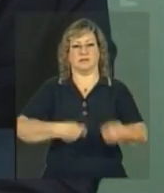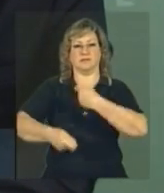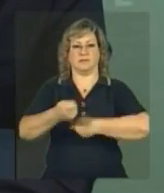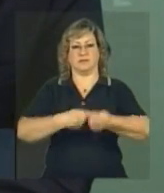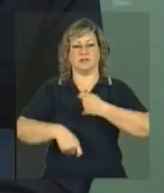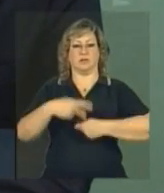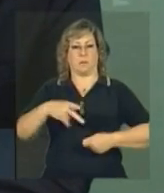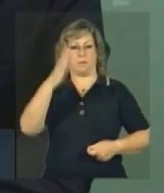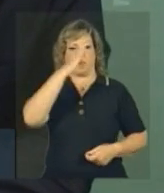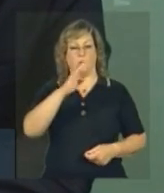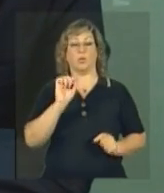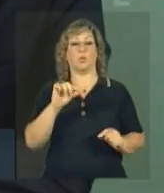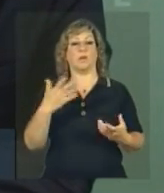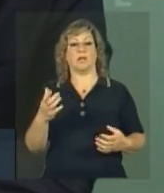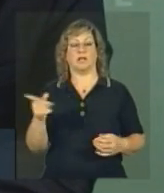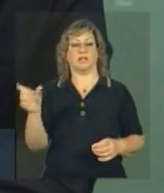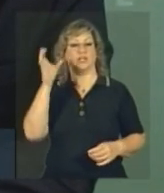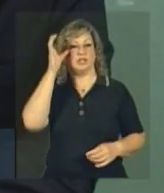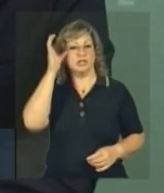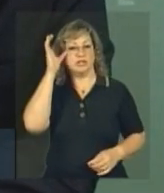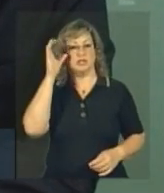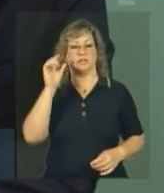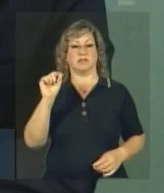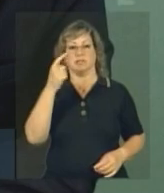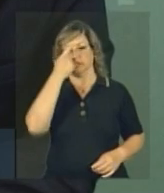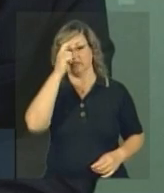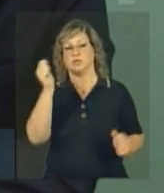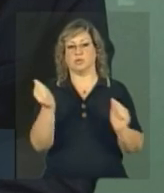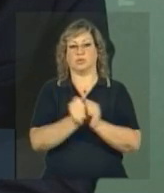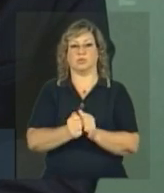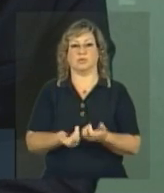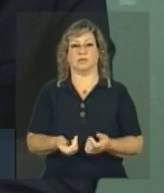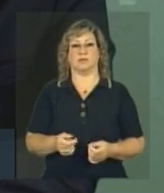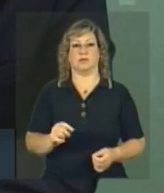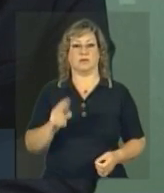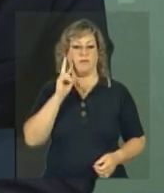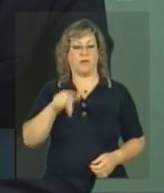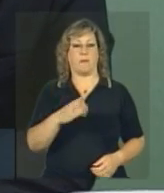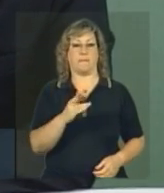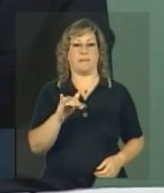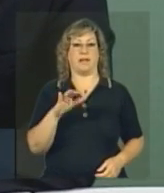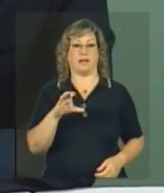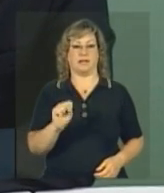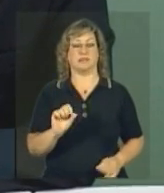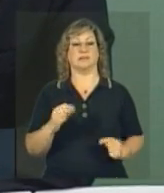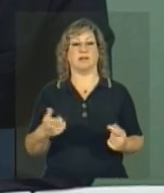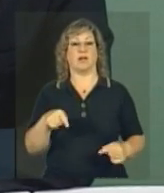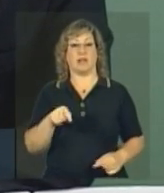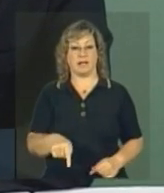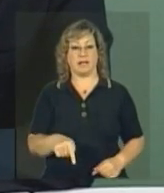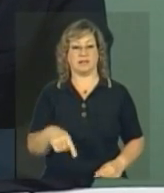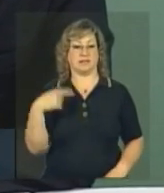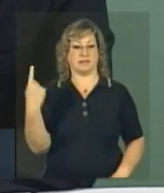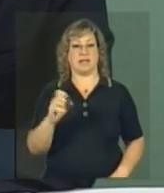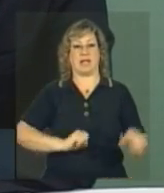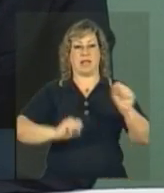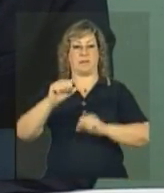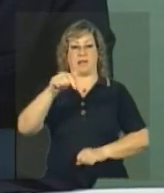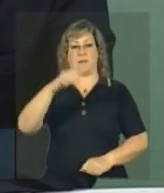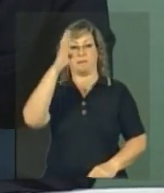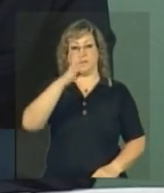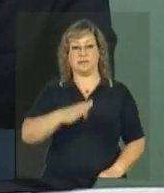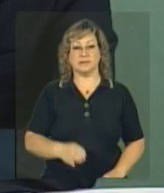e Rússia juntos, olhando os BRICS. Portanto, a presença dessas empresas no Brasil, além